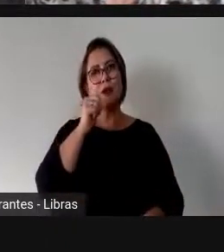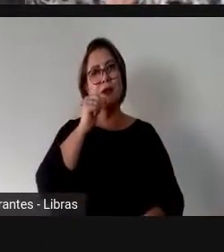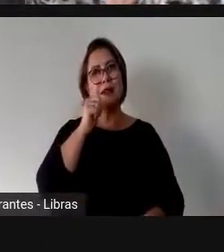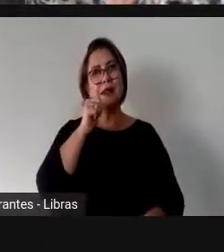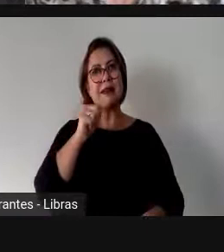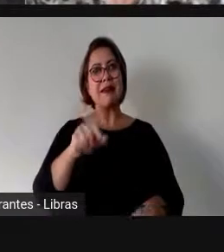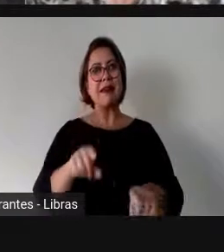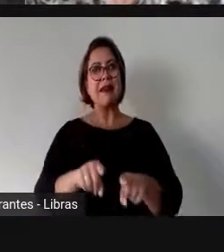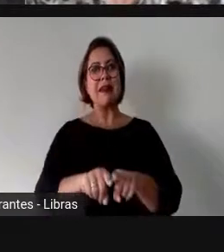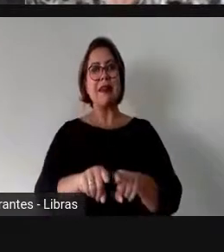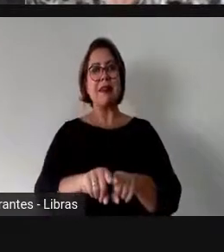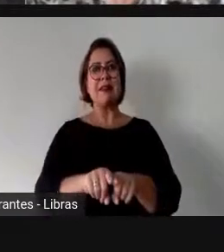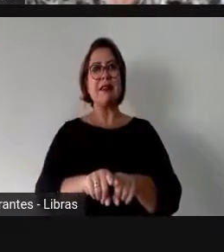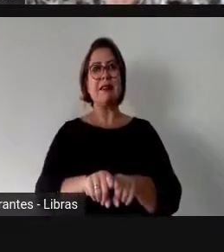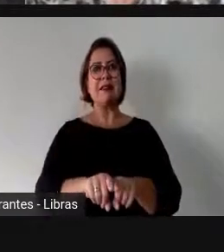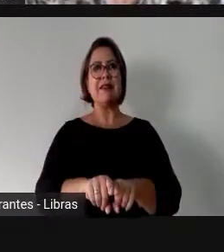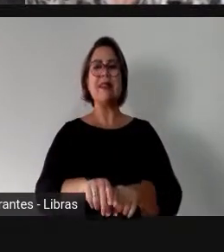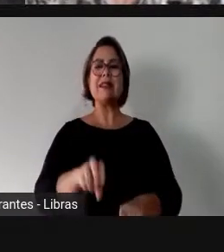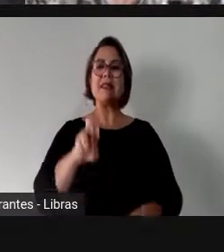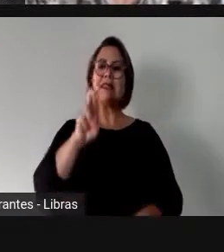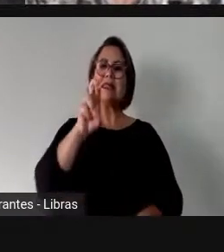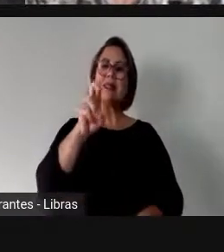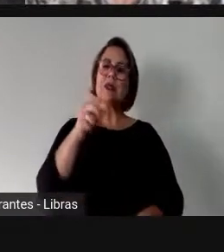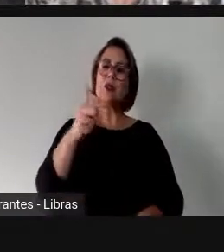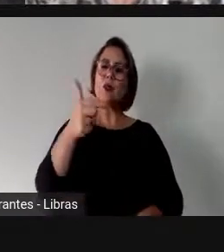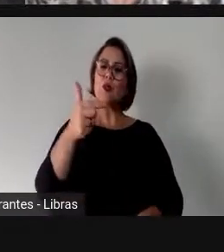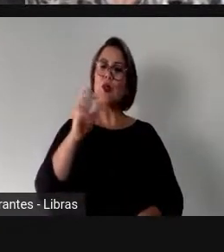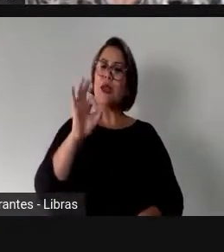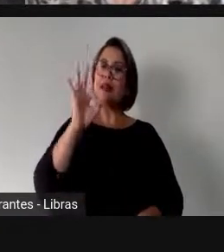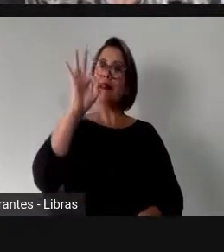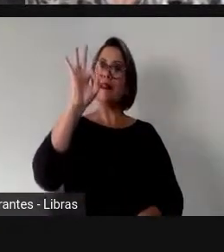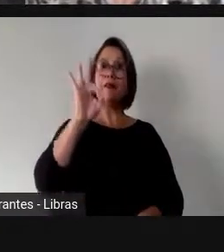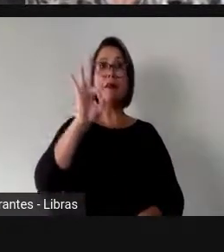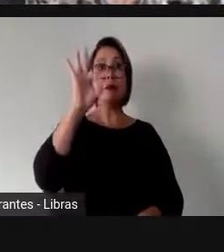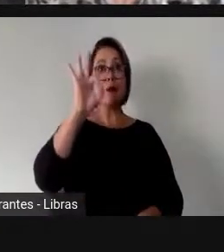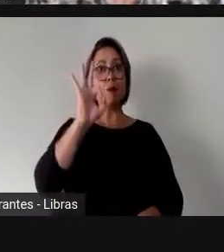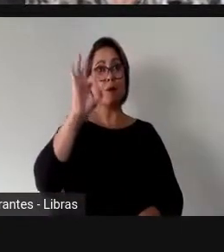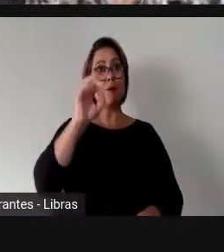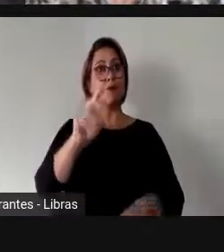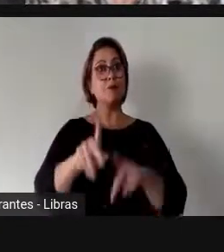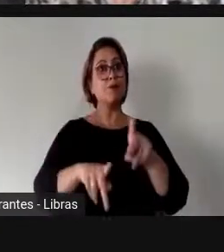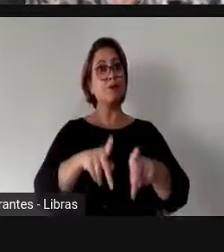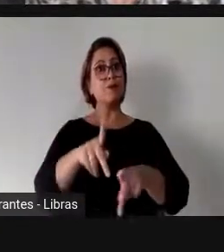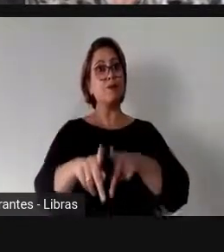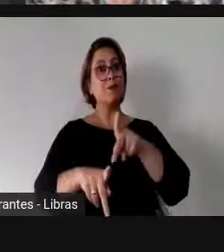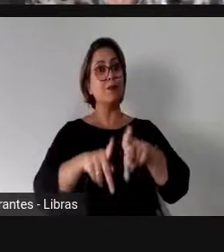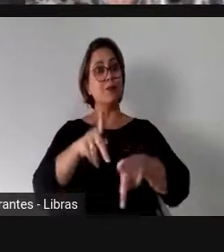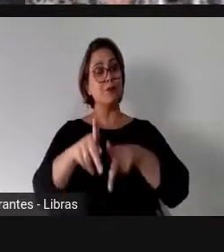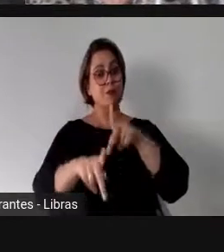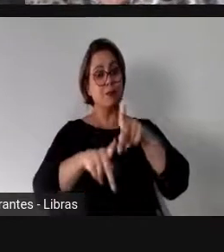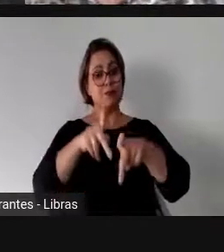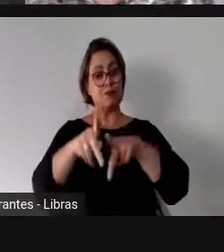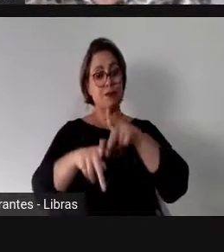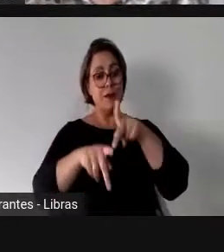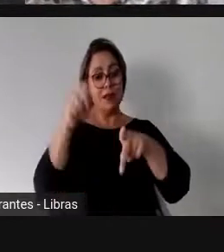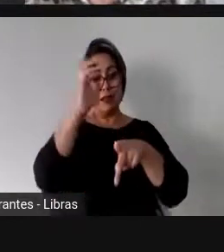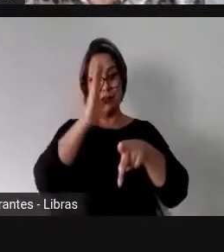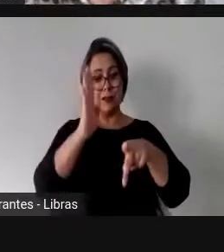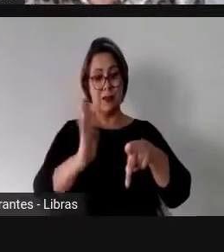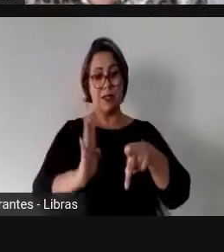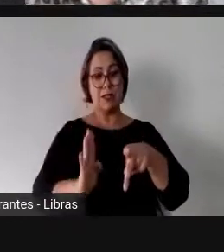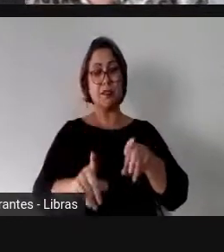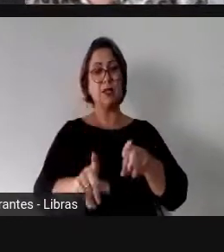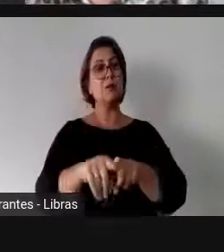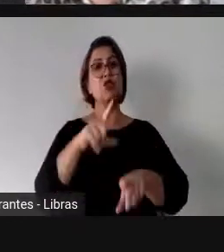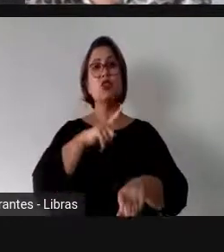52% da população brasileira, tenham apenas 15%